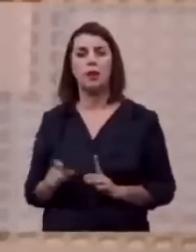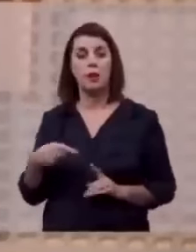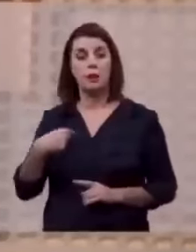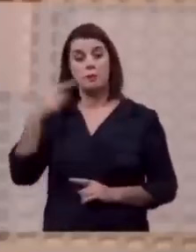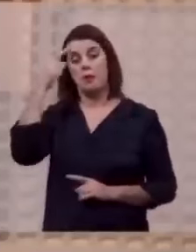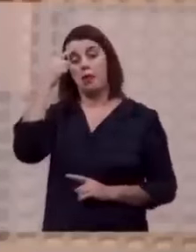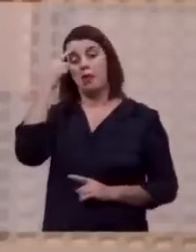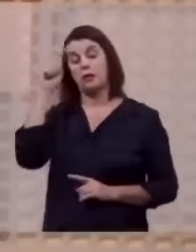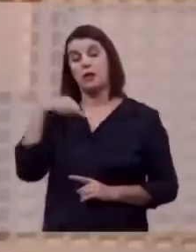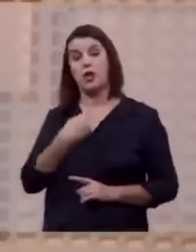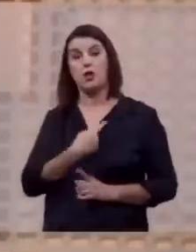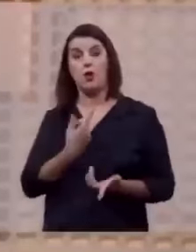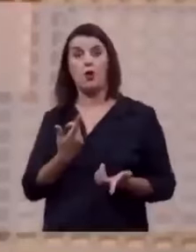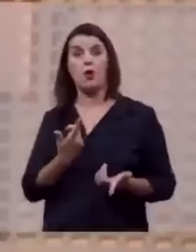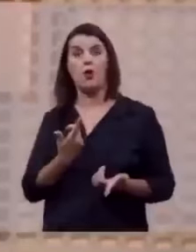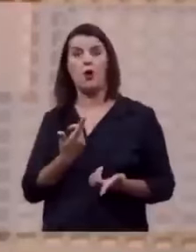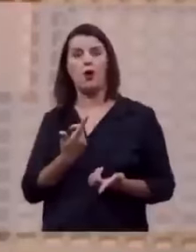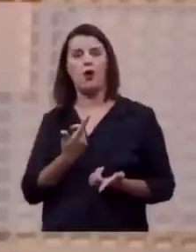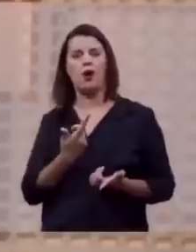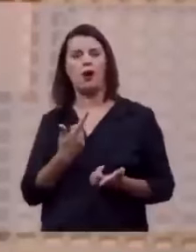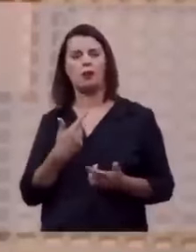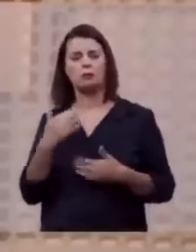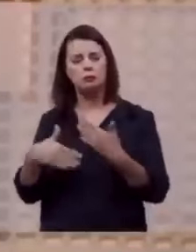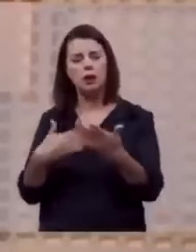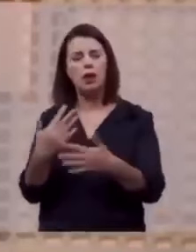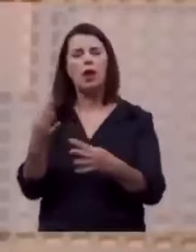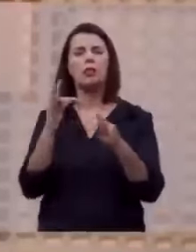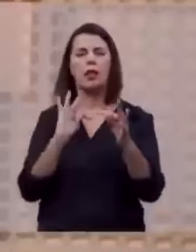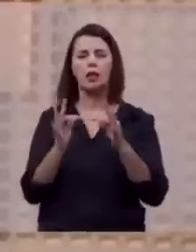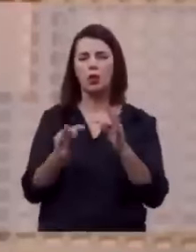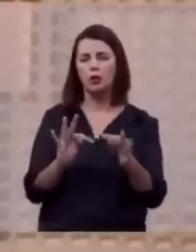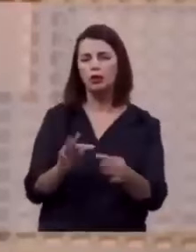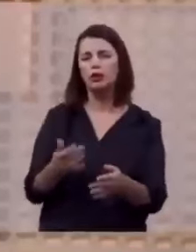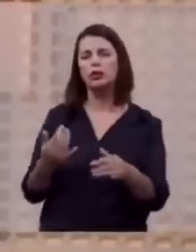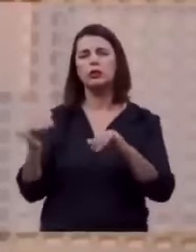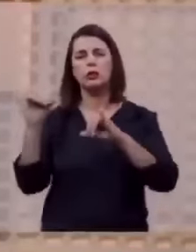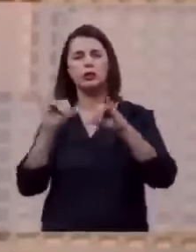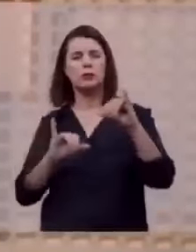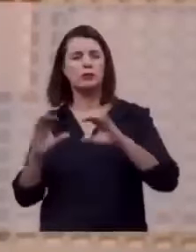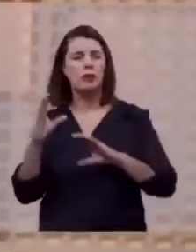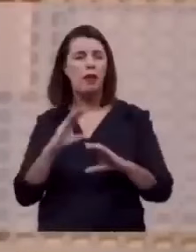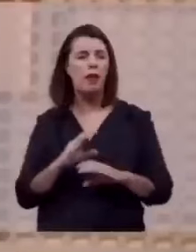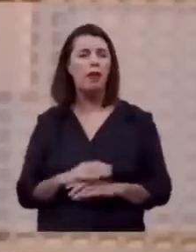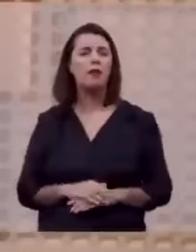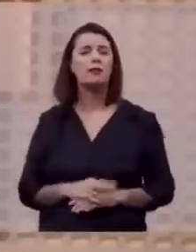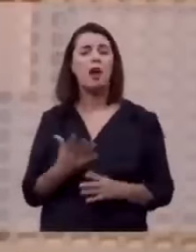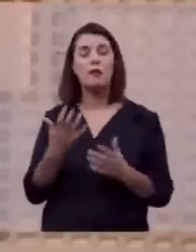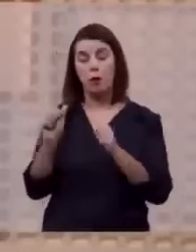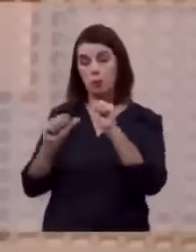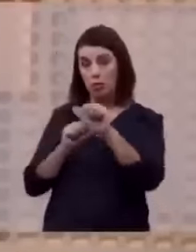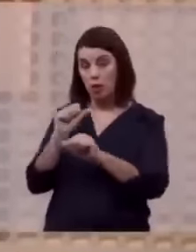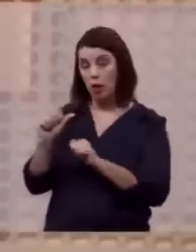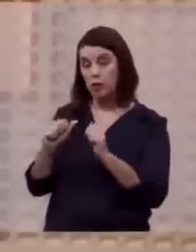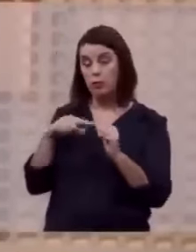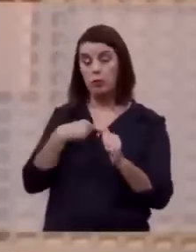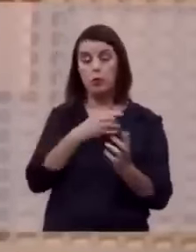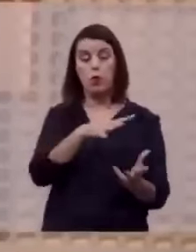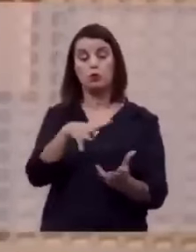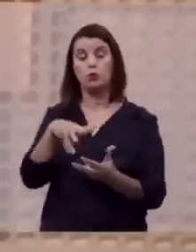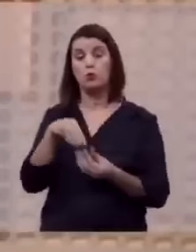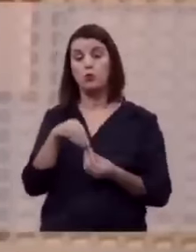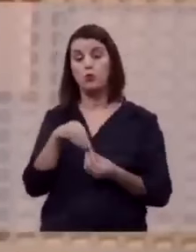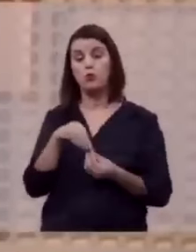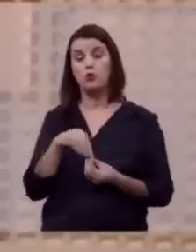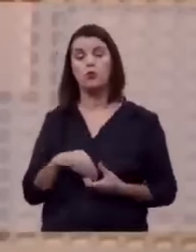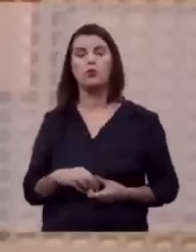nós, com o avanço da tecnologia, da ciência, vamos transformar o nosso planeta